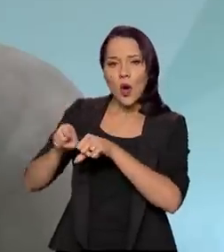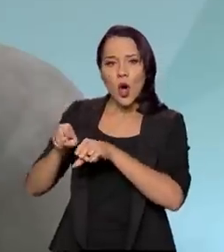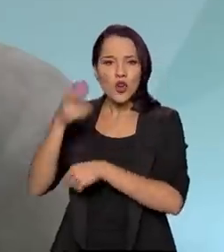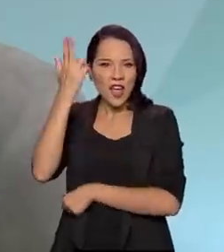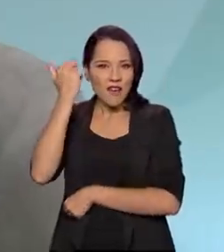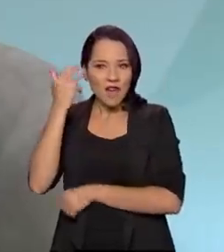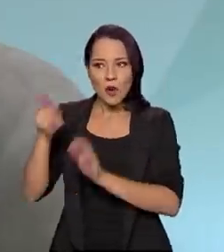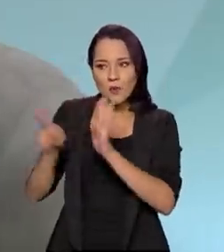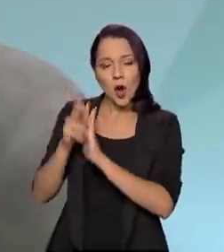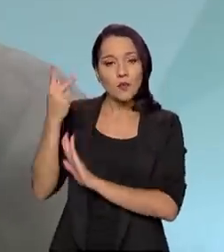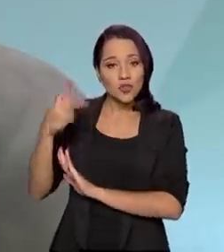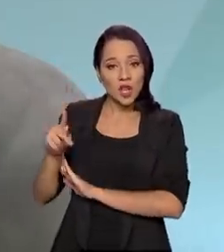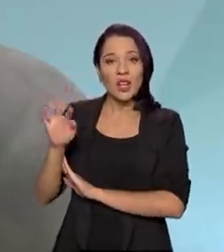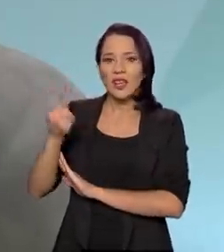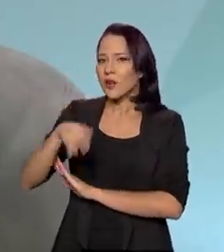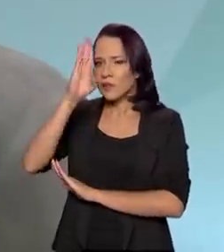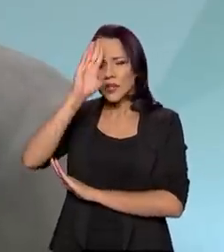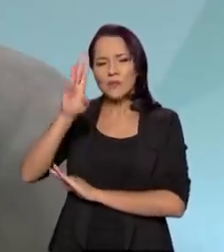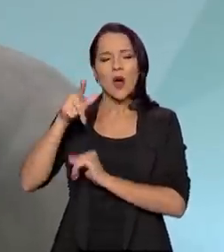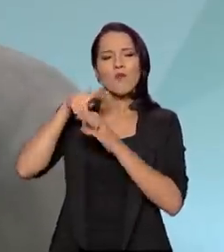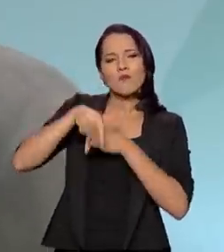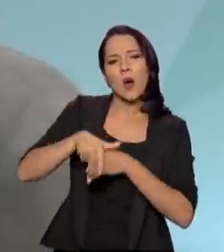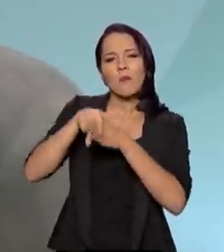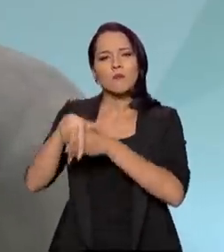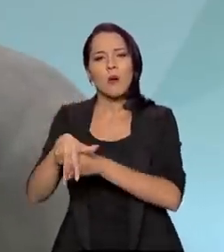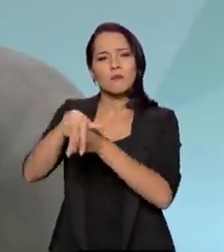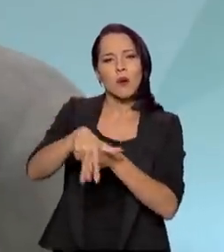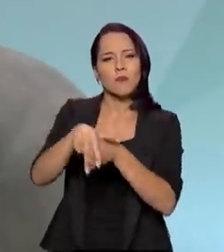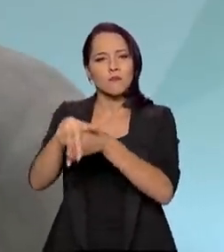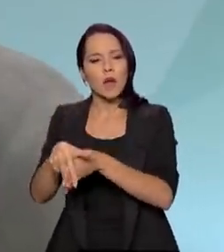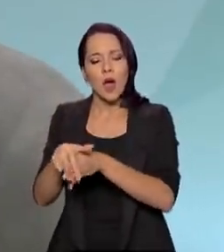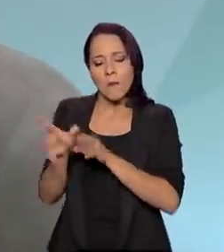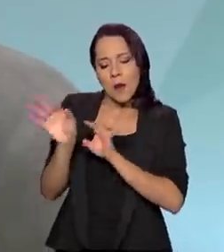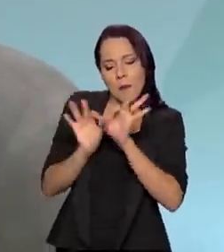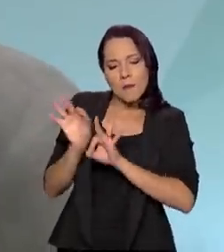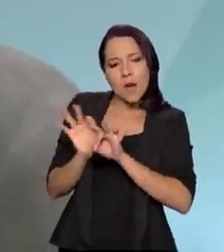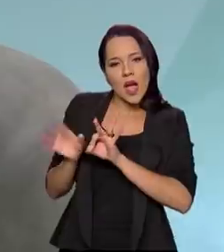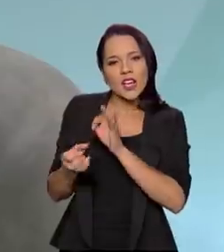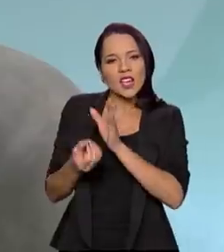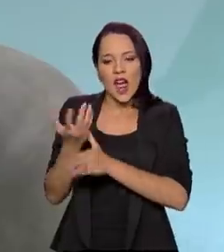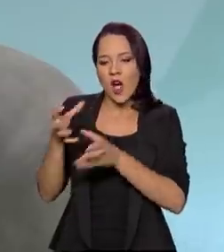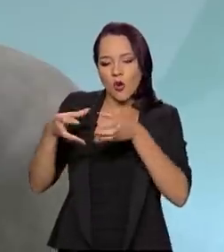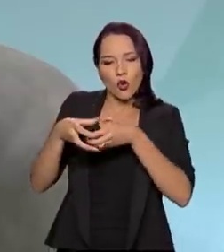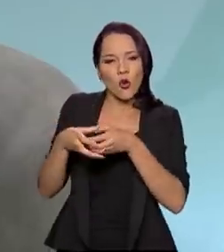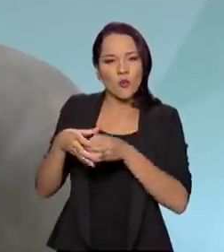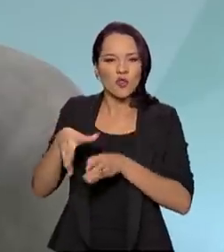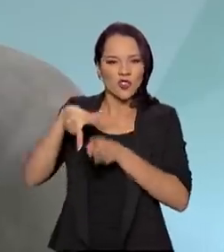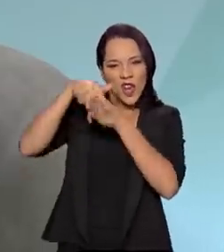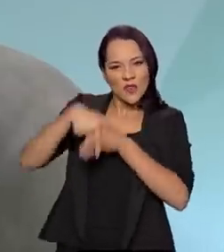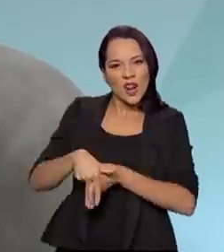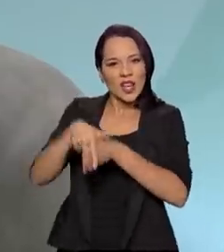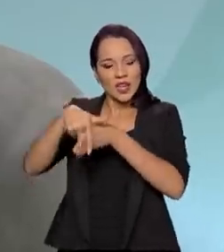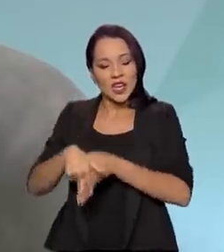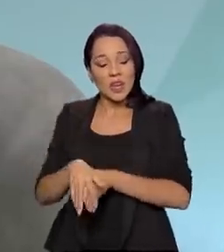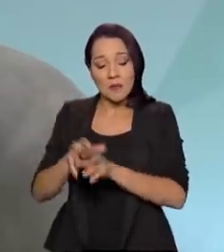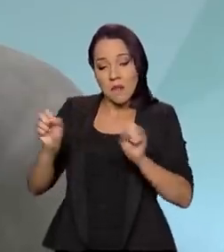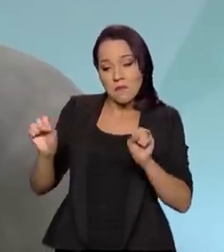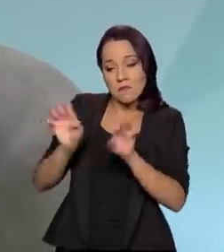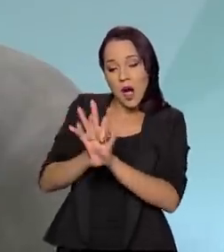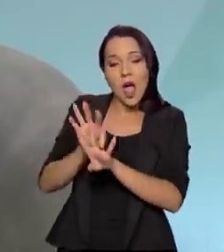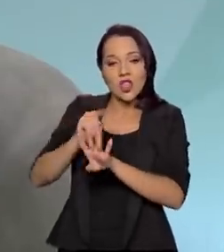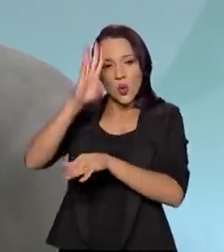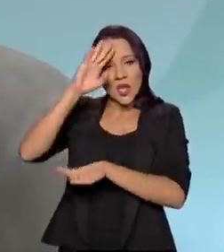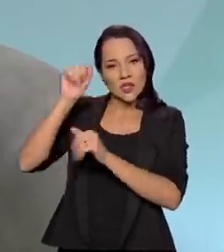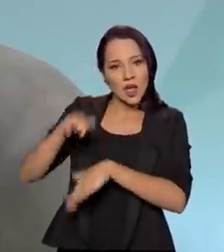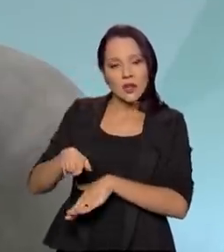cavalos, que era o grande meio de transporte, para criar uma cavalaria, para integrar o Exército. Então, foi